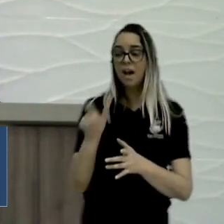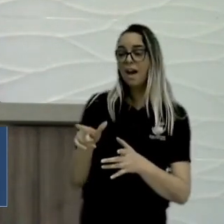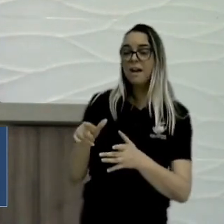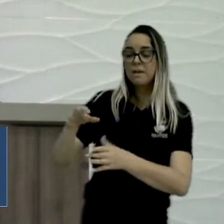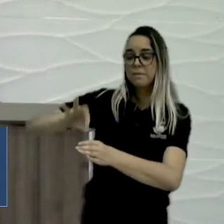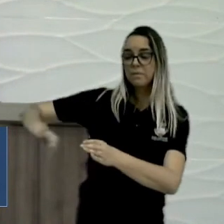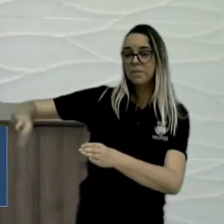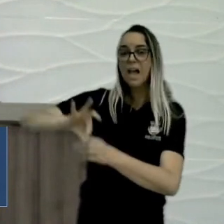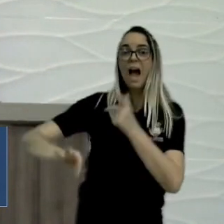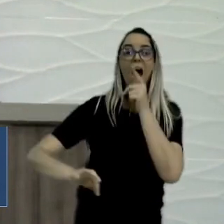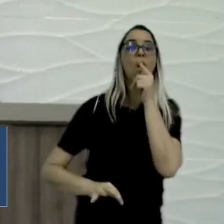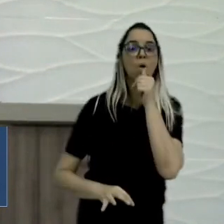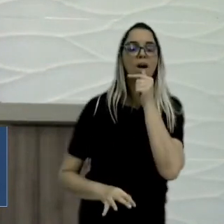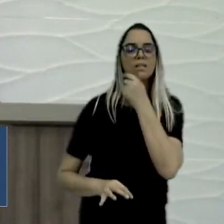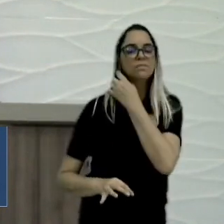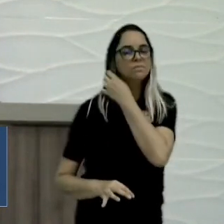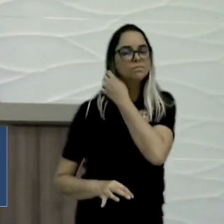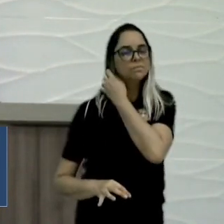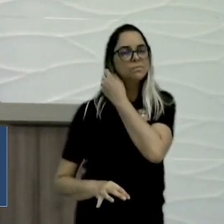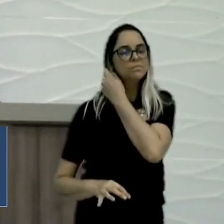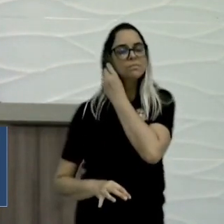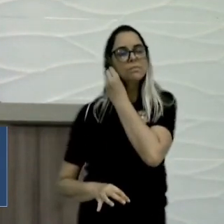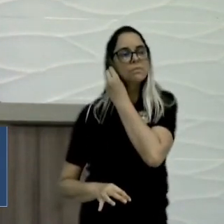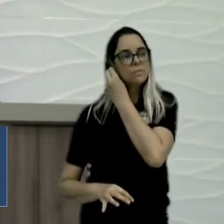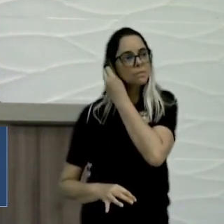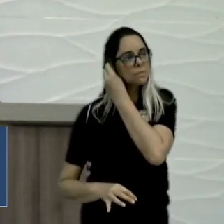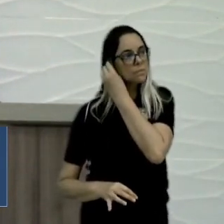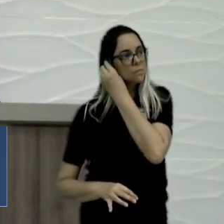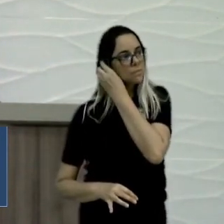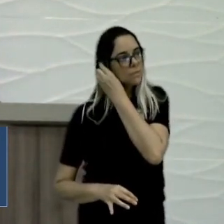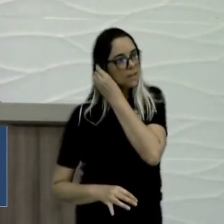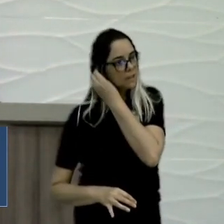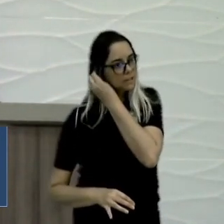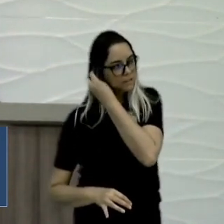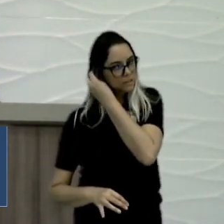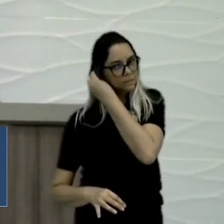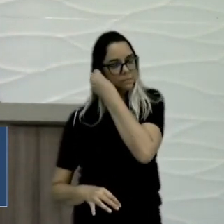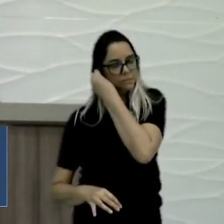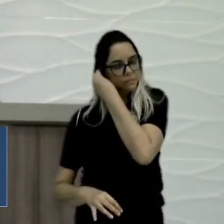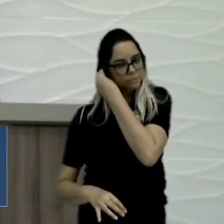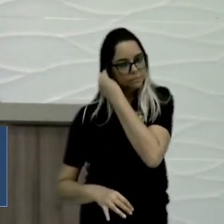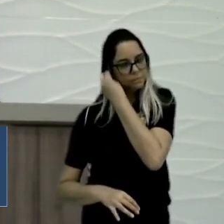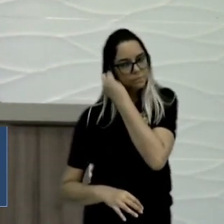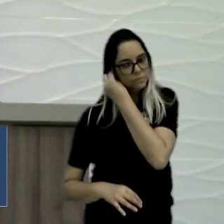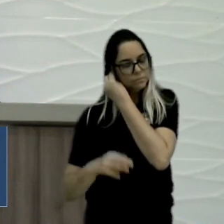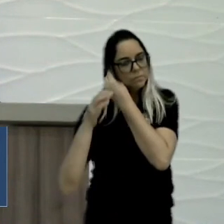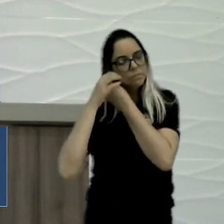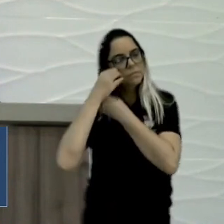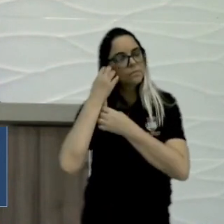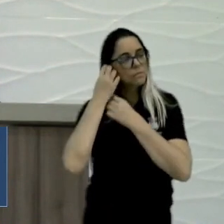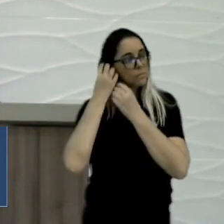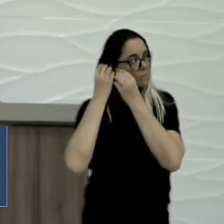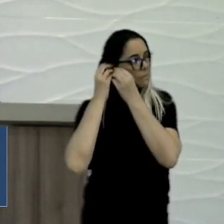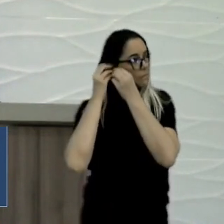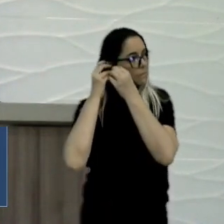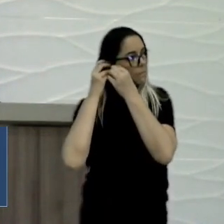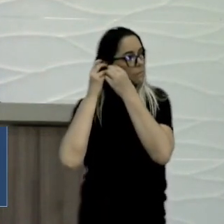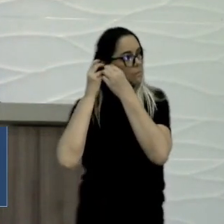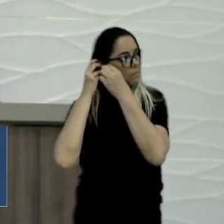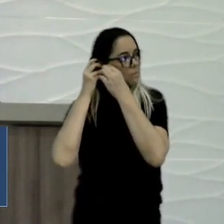o vereador Pachequinho, ele não pode ser, ele não pode ser leviano